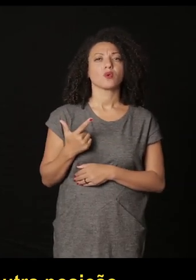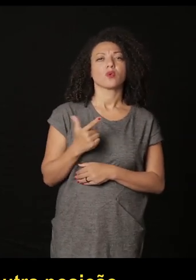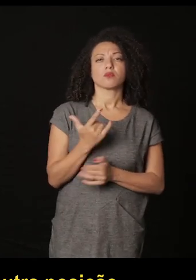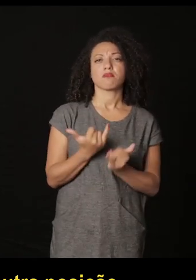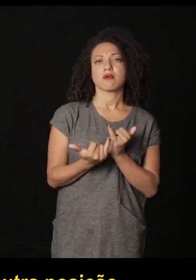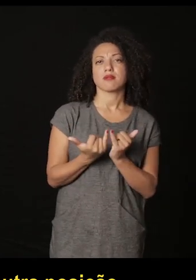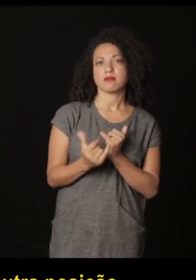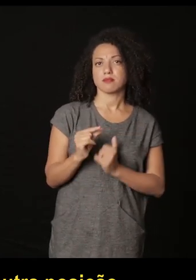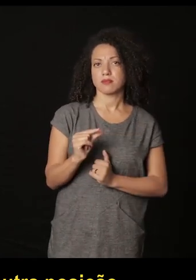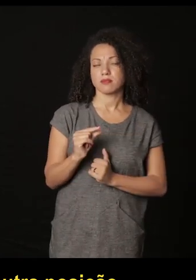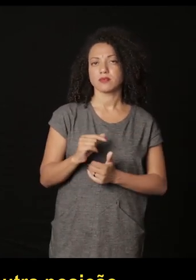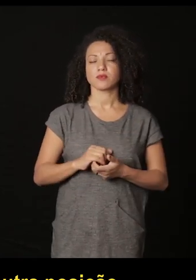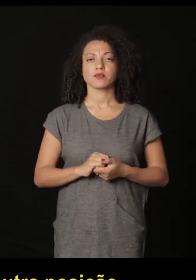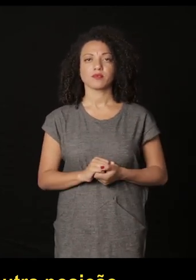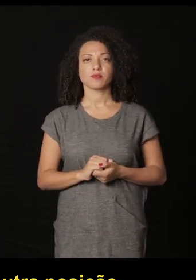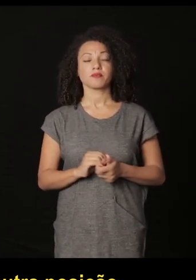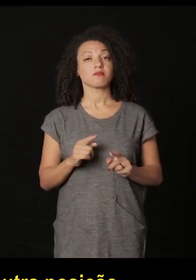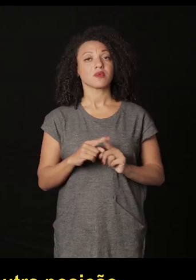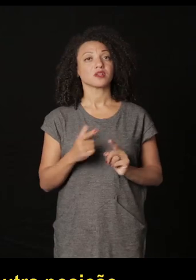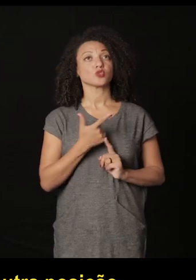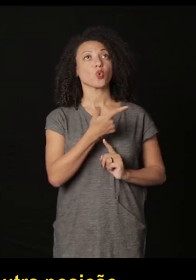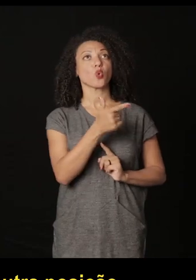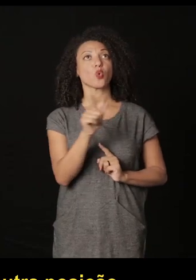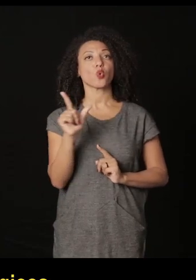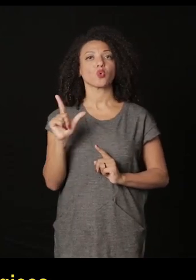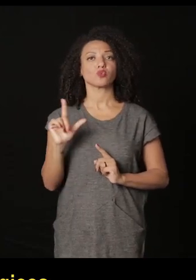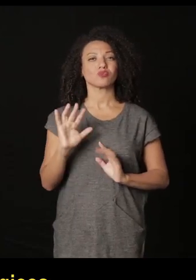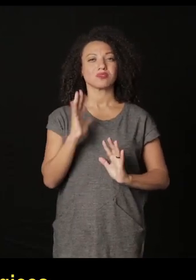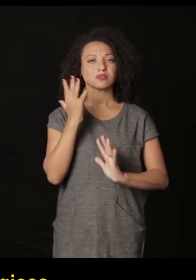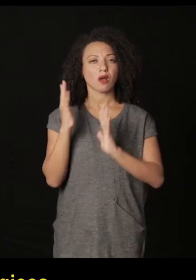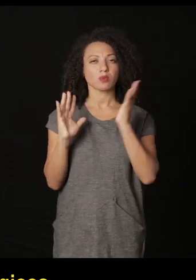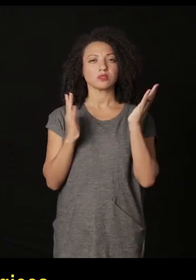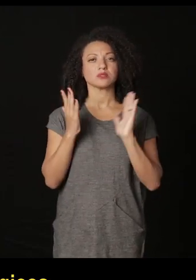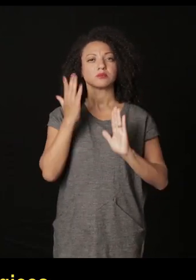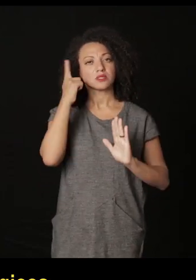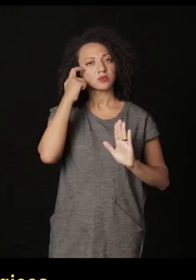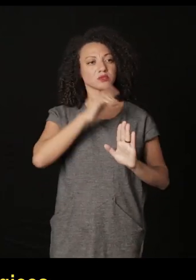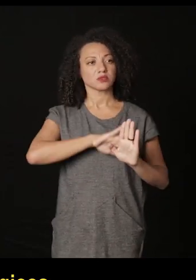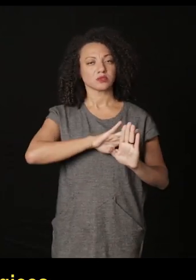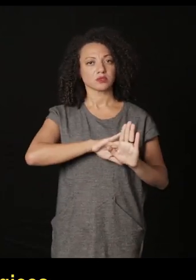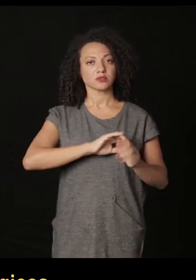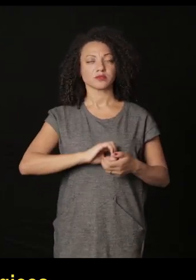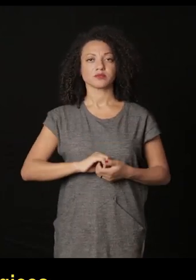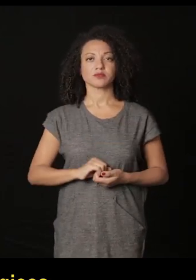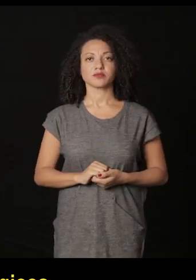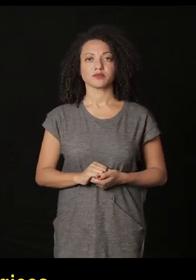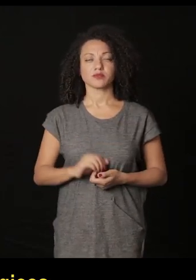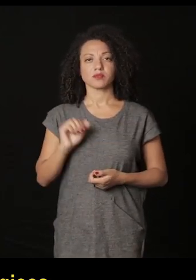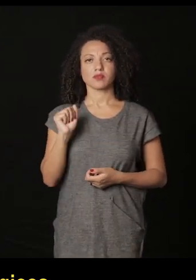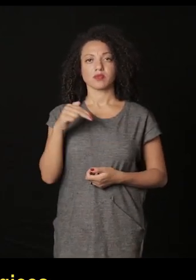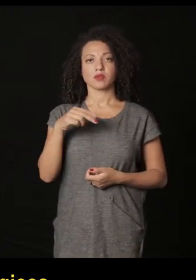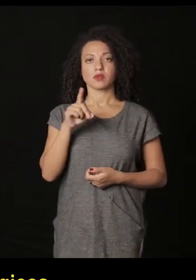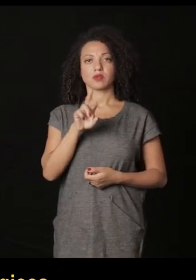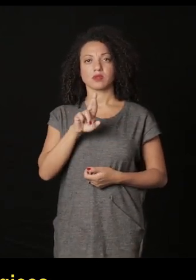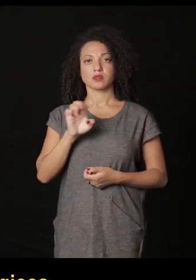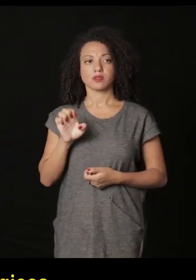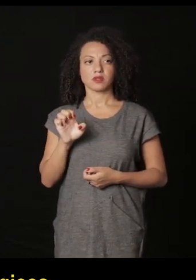outra posição um pouco similar pero com outros heitos